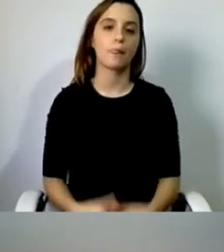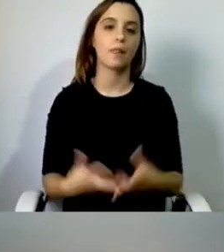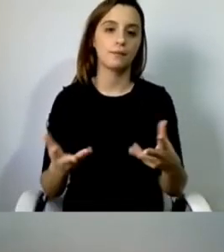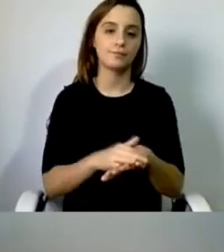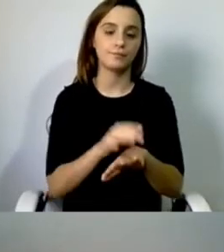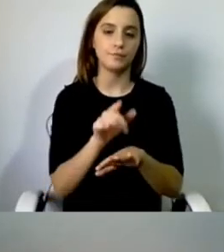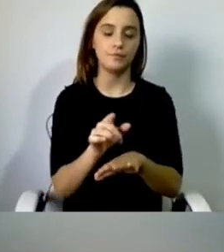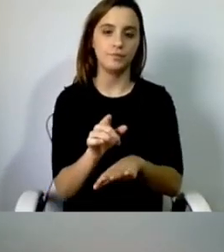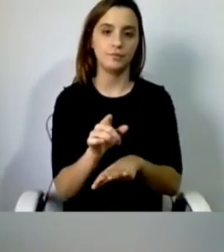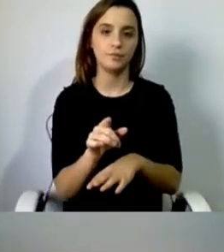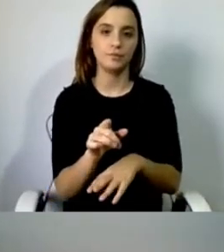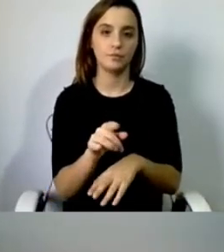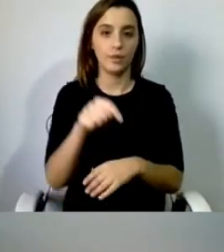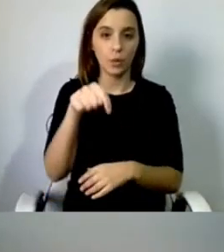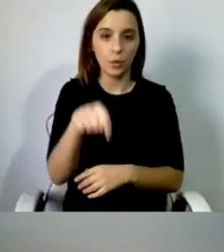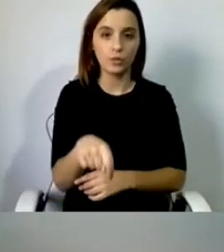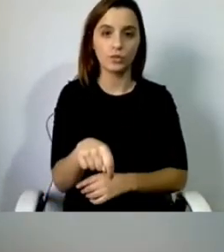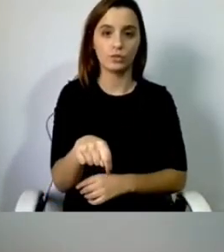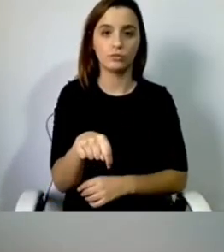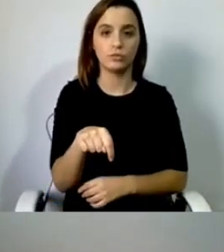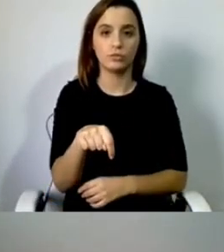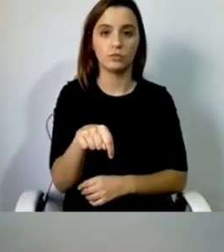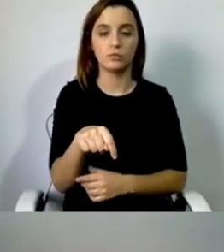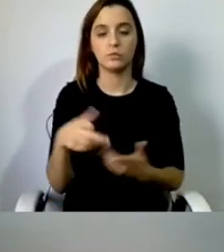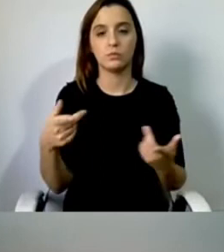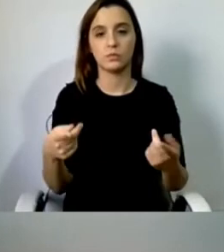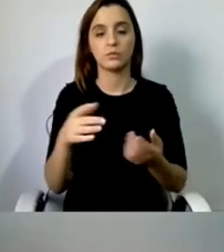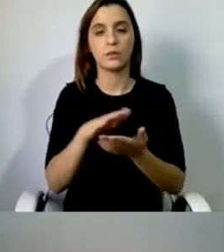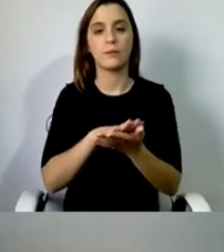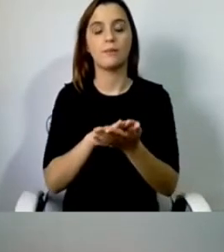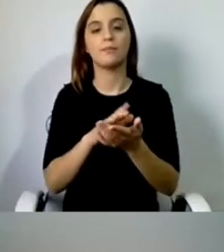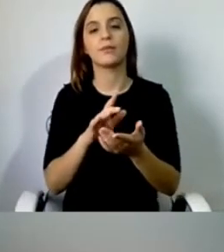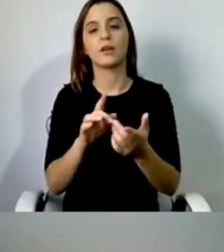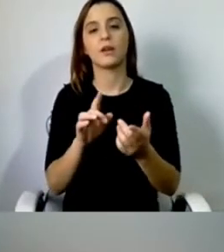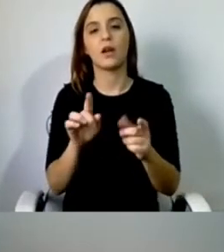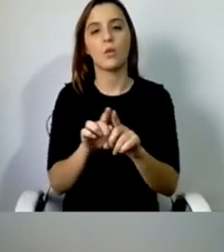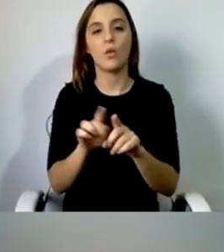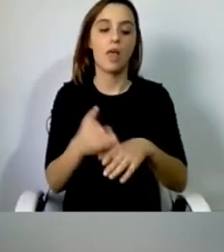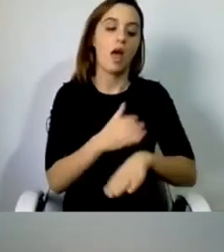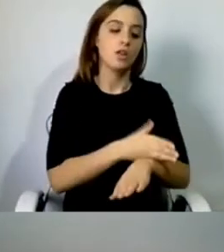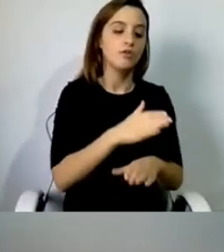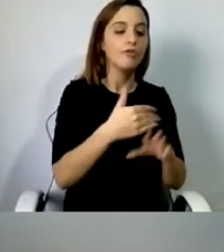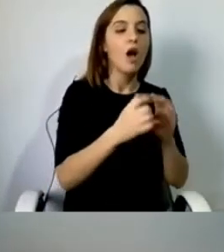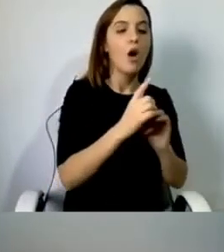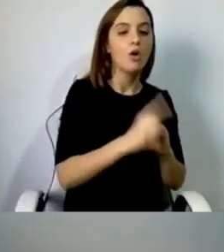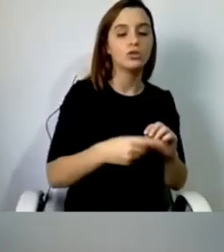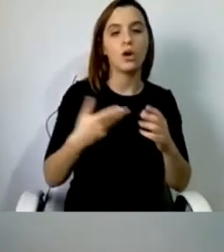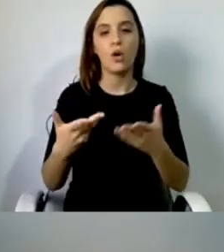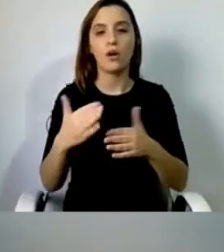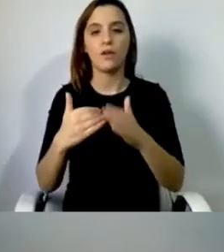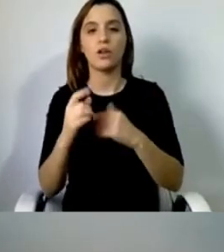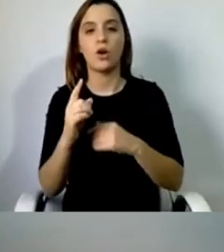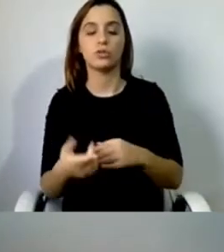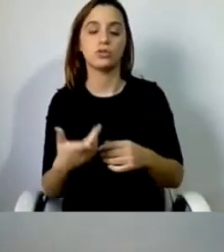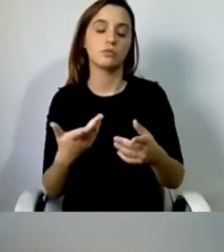partilha de hoje se estabelece um bocadinho na comparação daquilo que nós fazíamos e daquilo que o Mavi nos permite